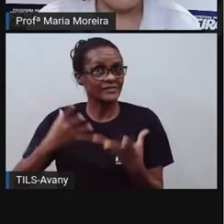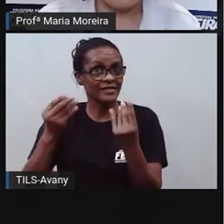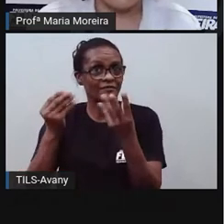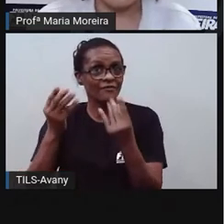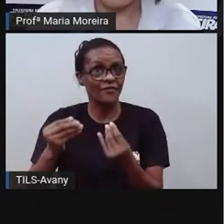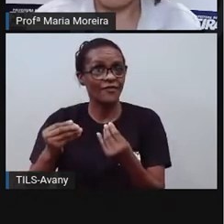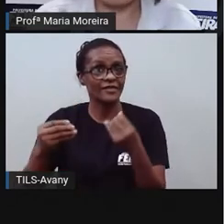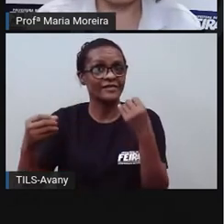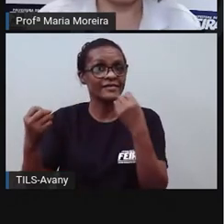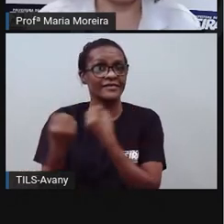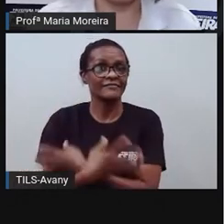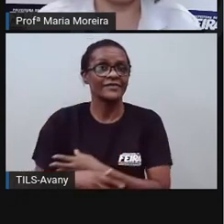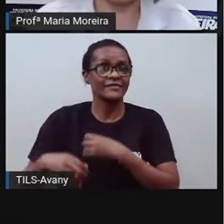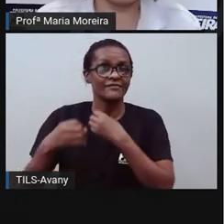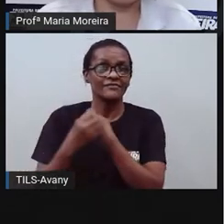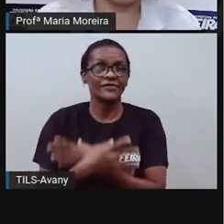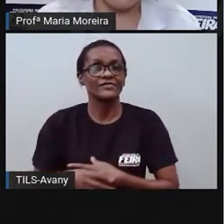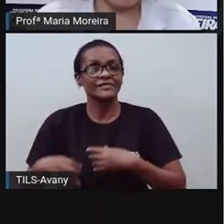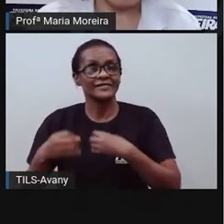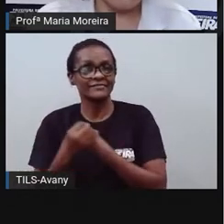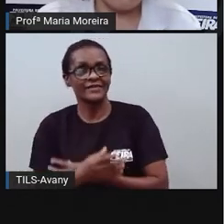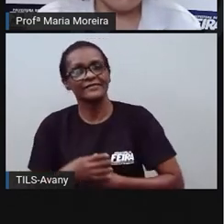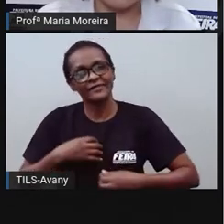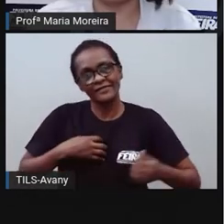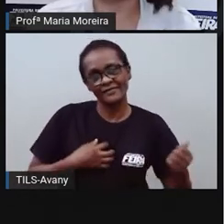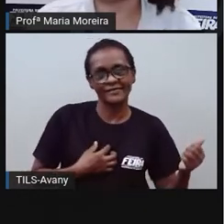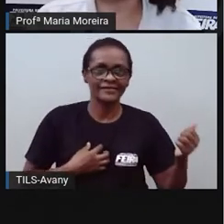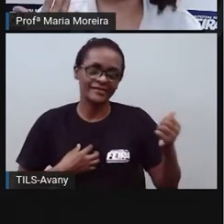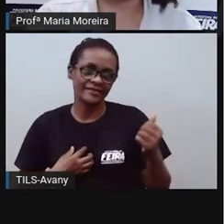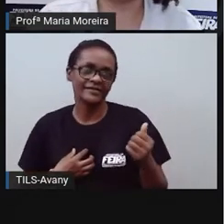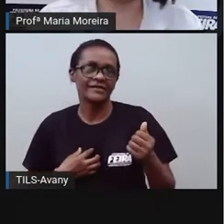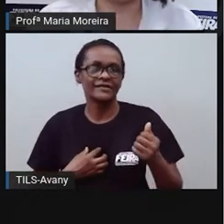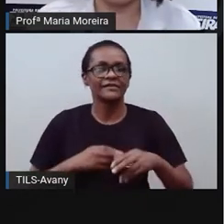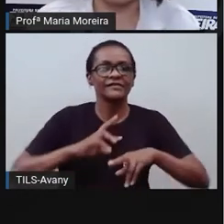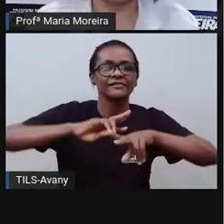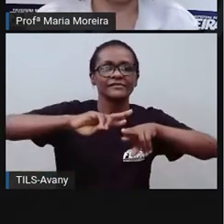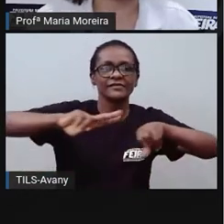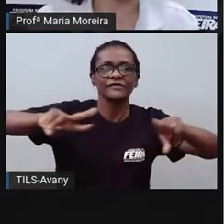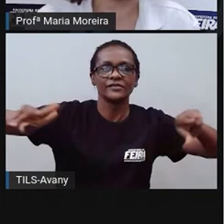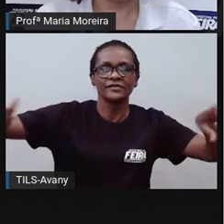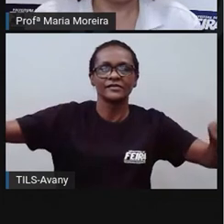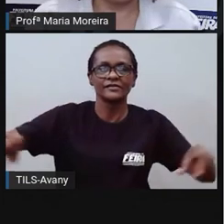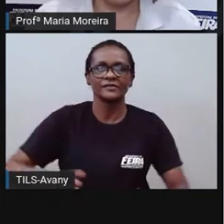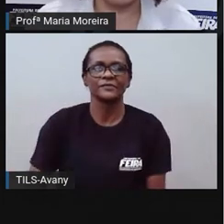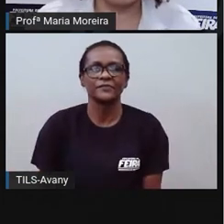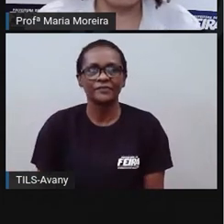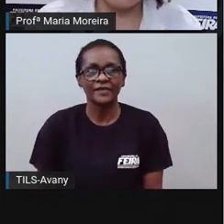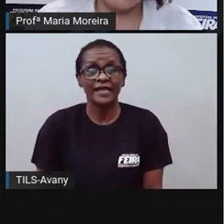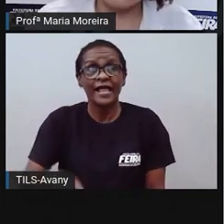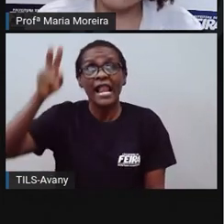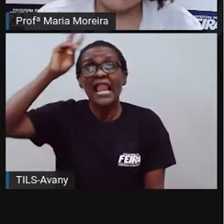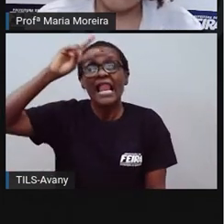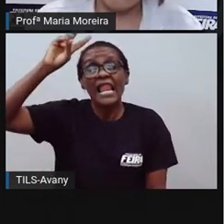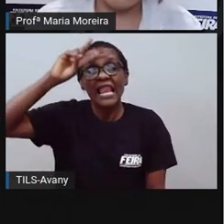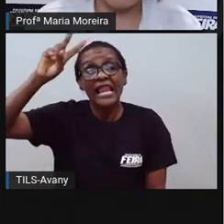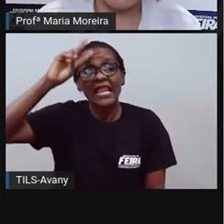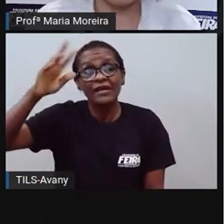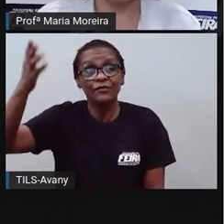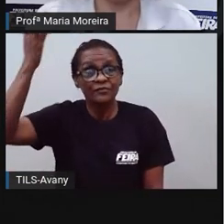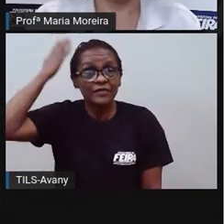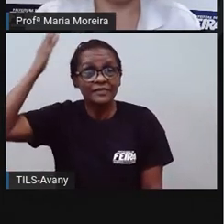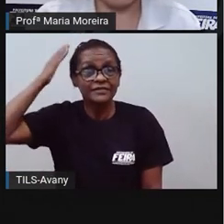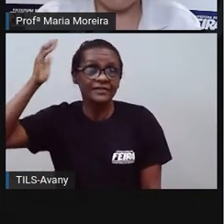cidade, né? A Matinha dos Pretos que vocês já viram aí, que é um quilombo remanescente e reconhecido